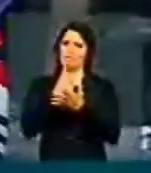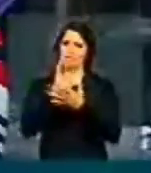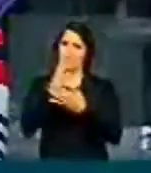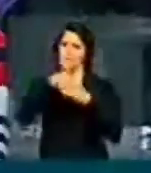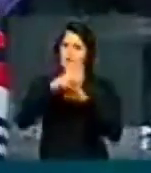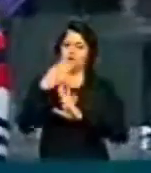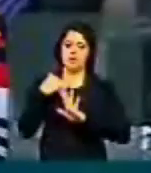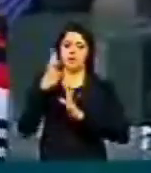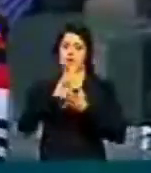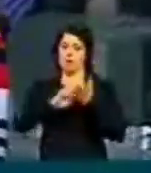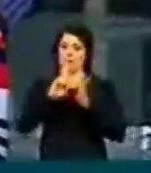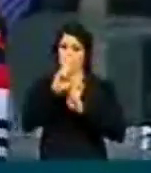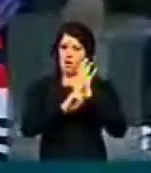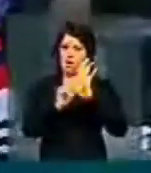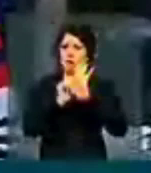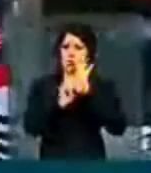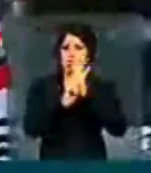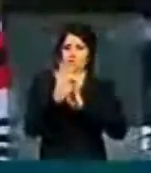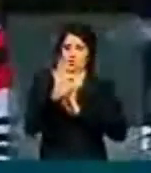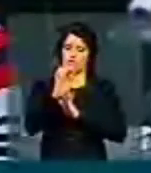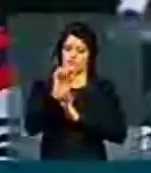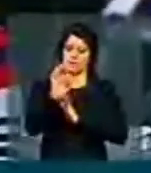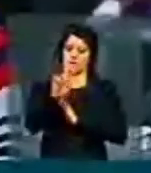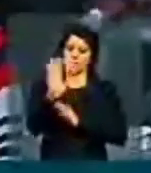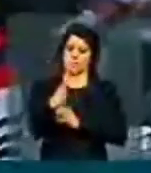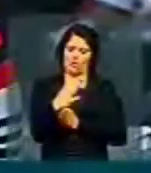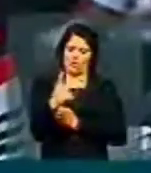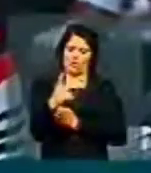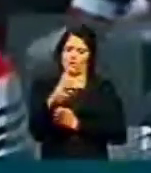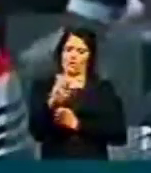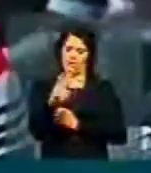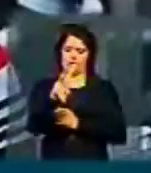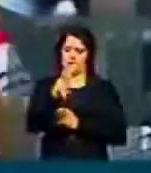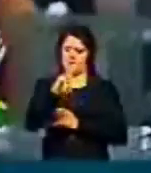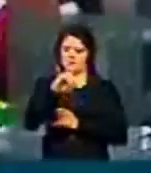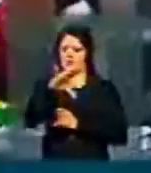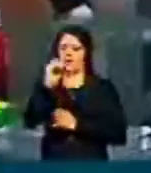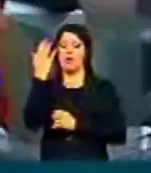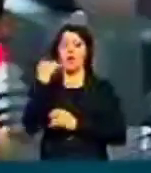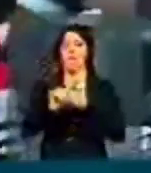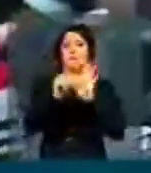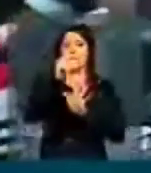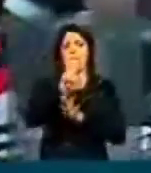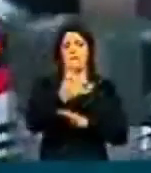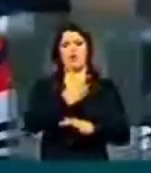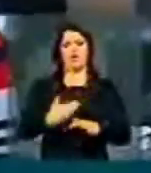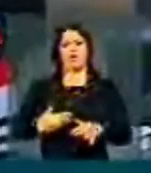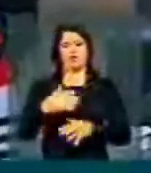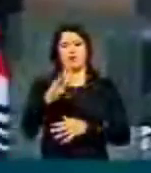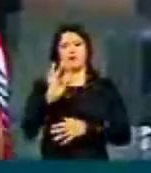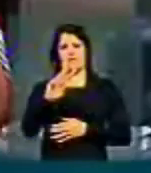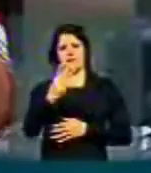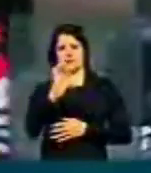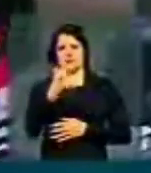fui a relatora do fator previdenciário na época em que ele veio à pauta a primeira vez aqui, ainda no governo Fernando Henrique, foi uma